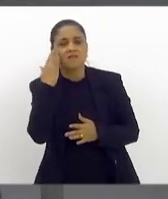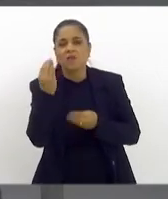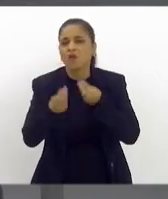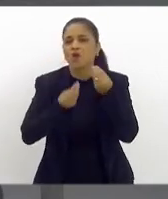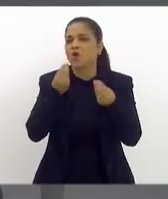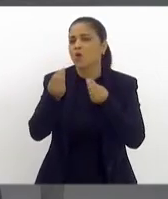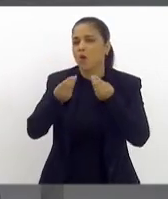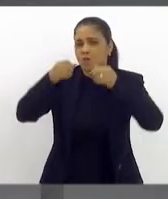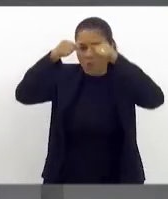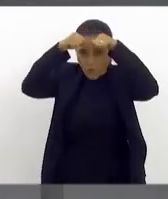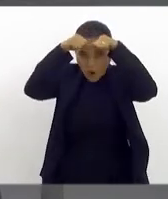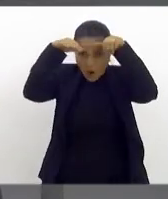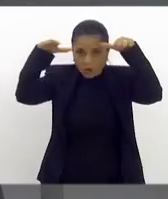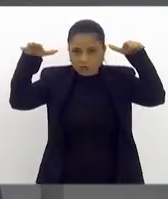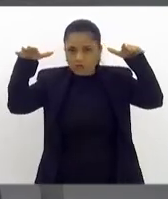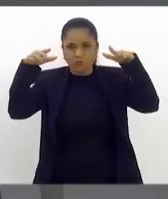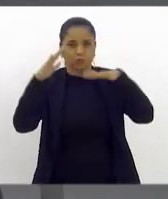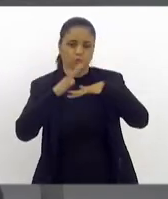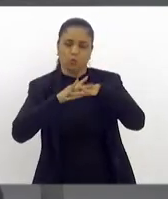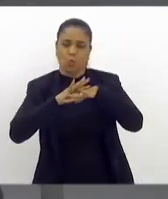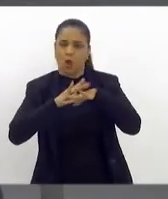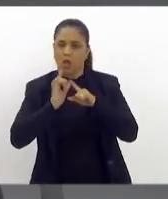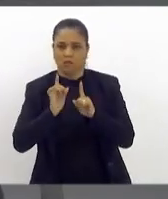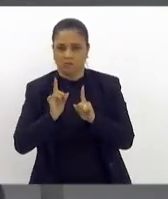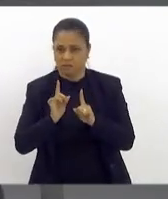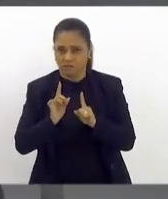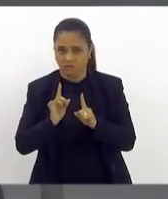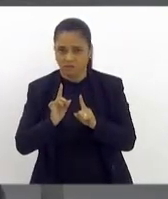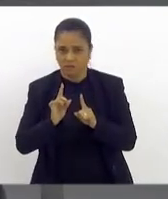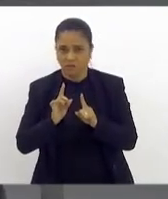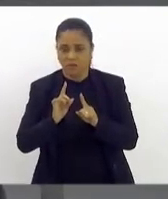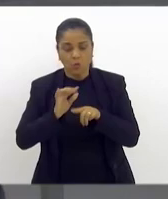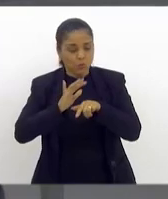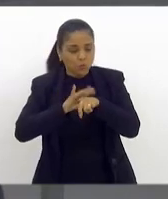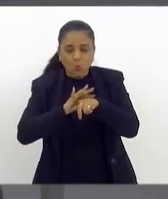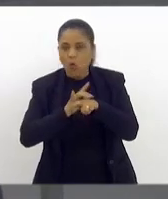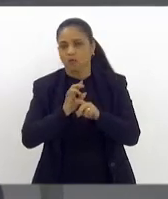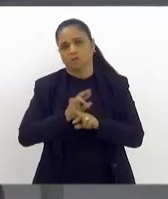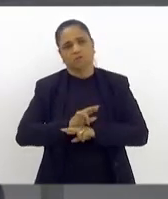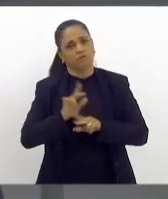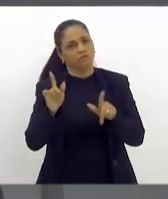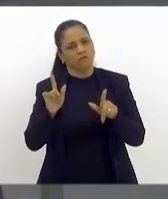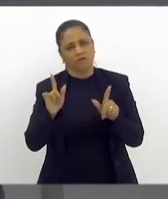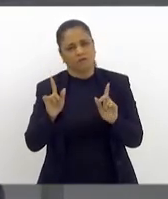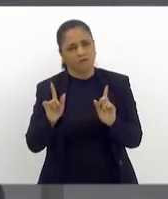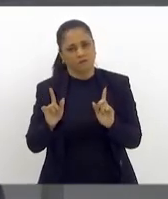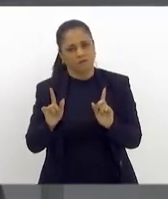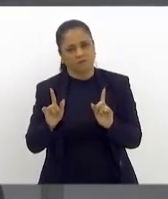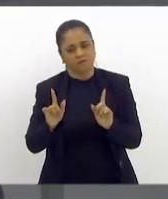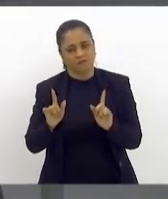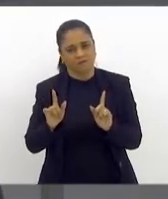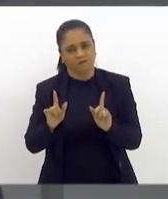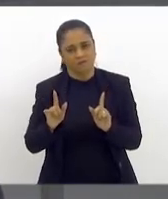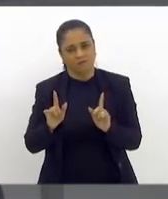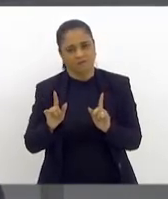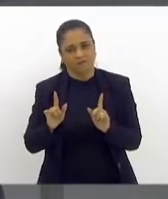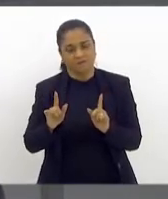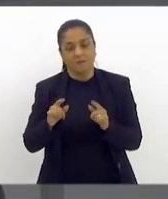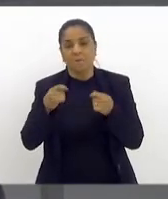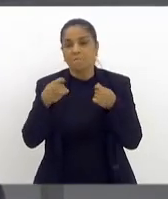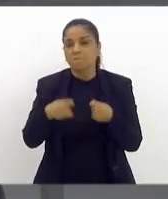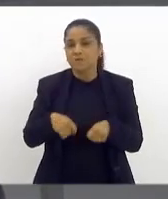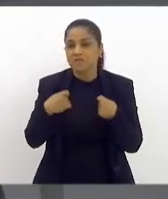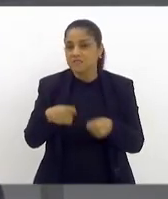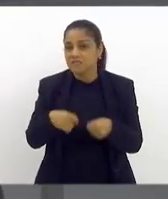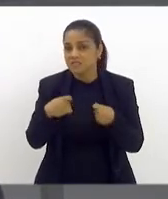desmistificar que o autismo é doença. Nós sabemos que o autismo não é doente, não é doença. E nós precisamos,